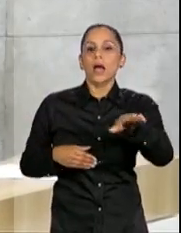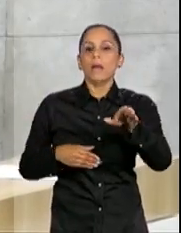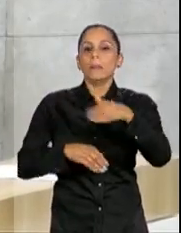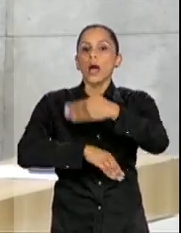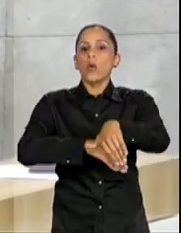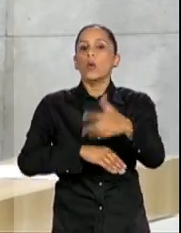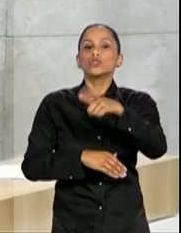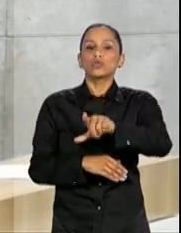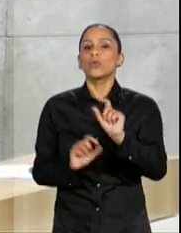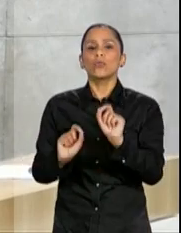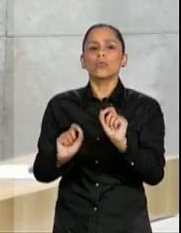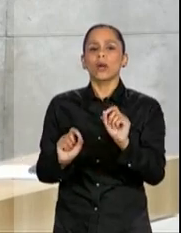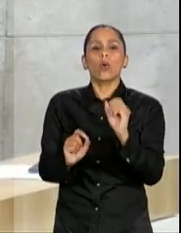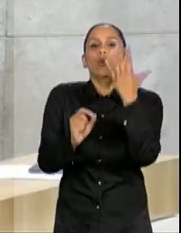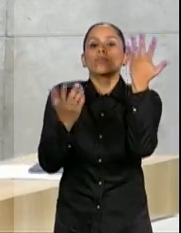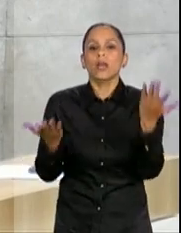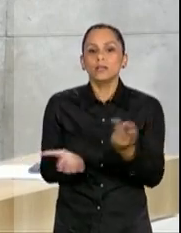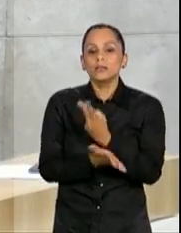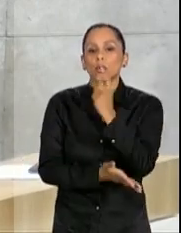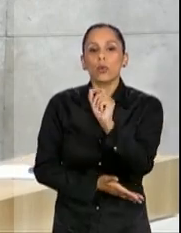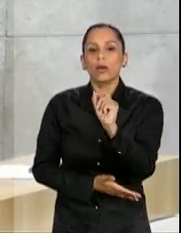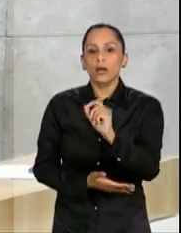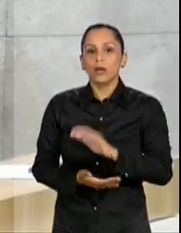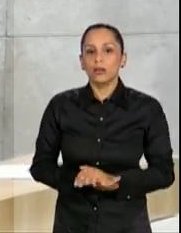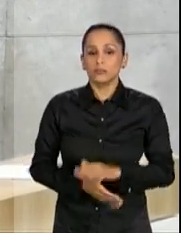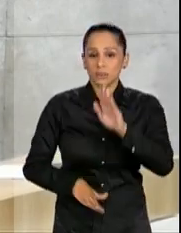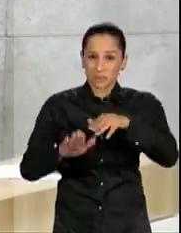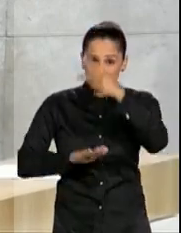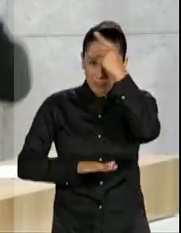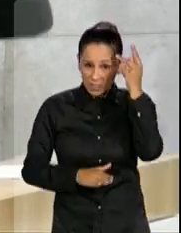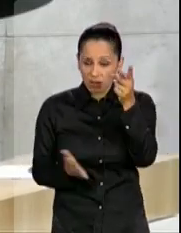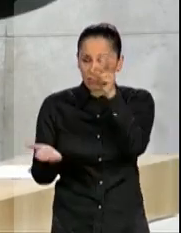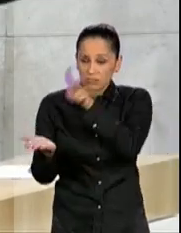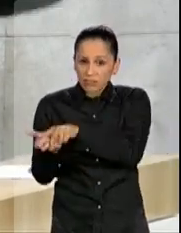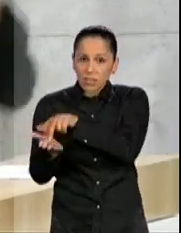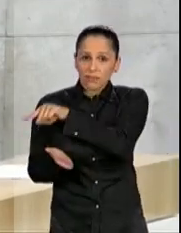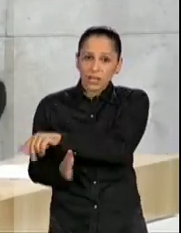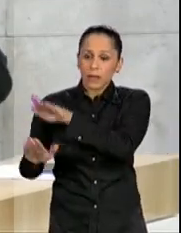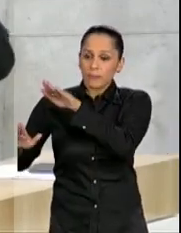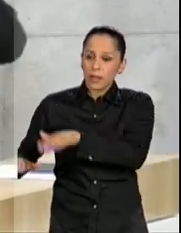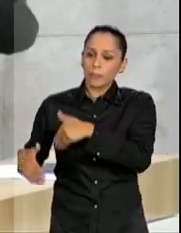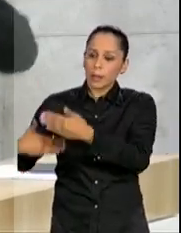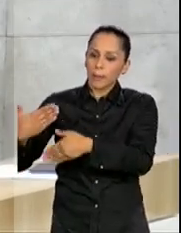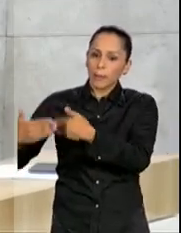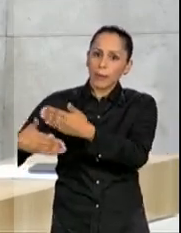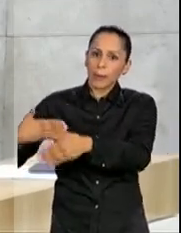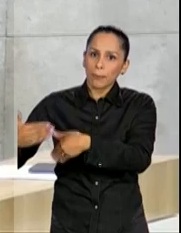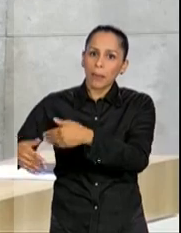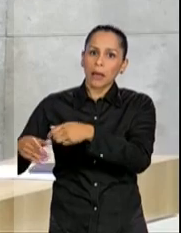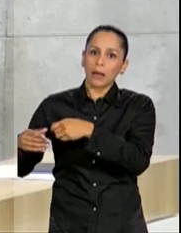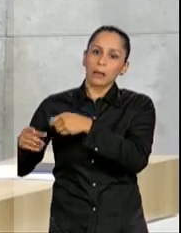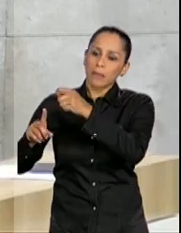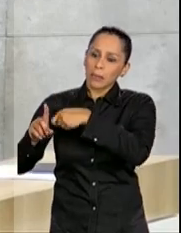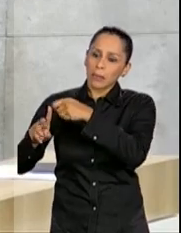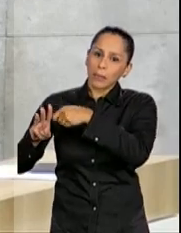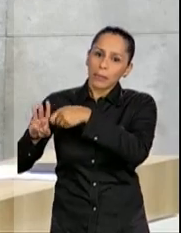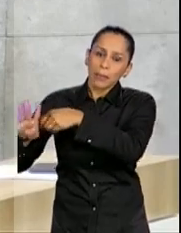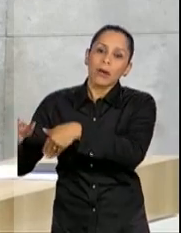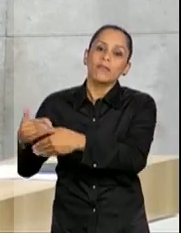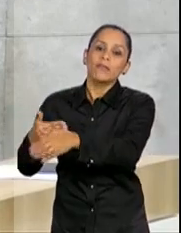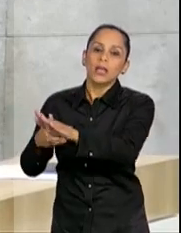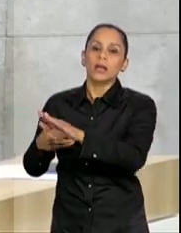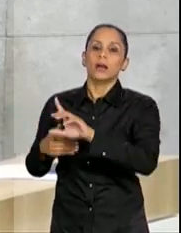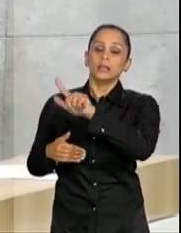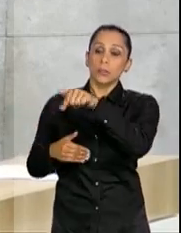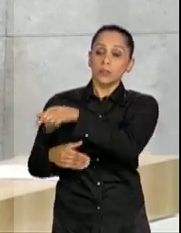uma internação num hospital, numa clínica, e tem a alta da internação devidamente desintoxicada, superado